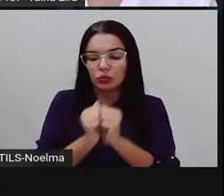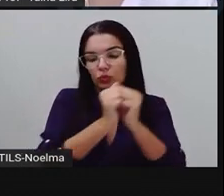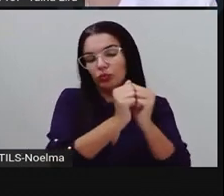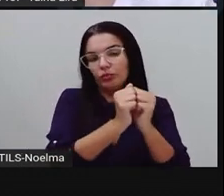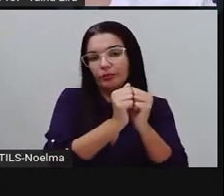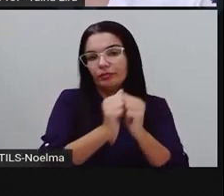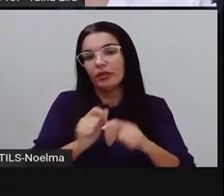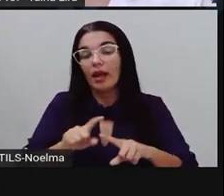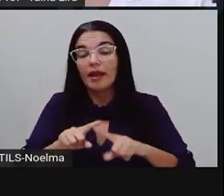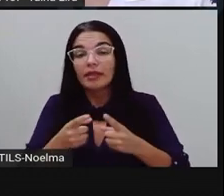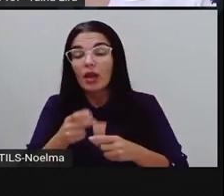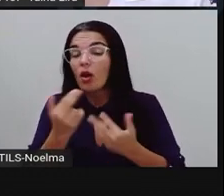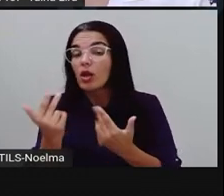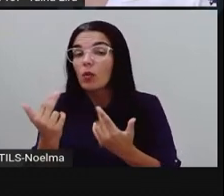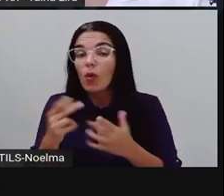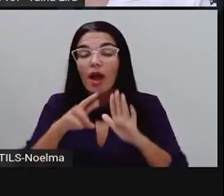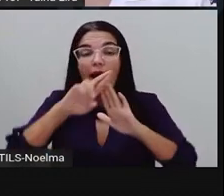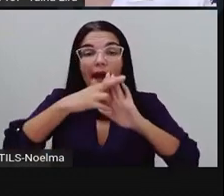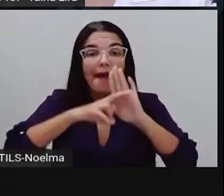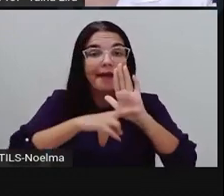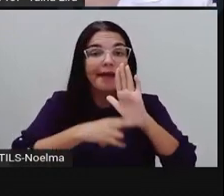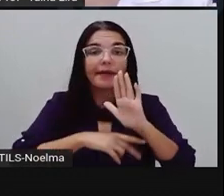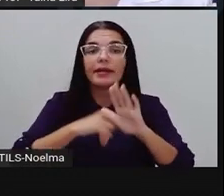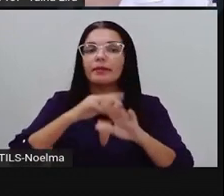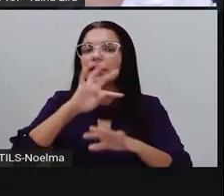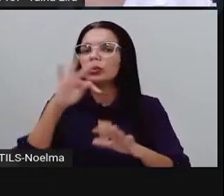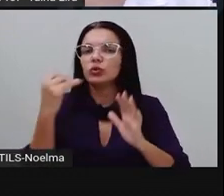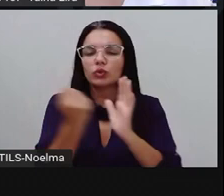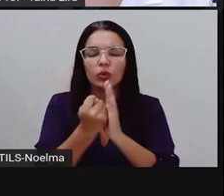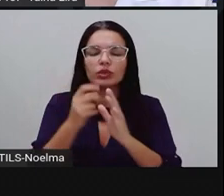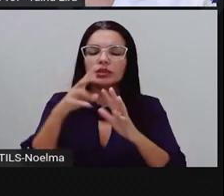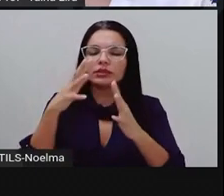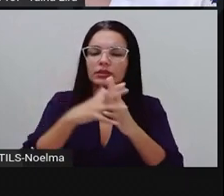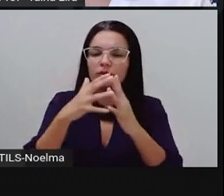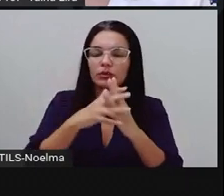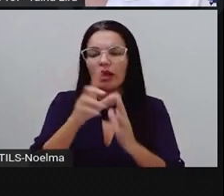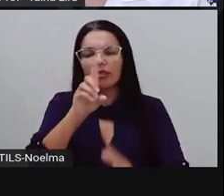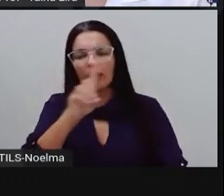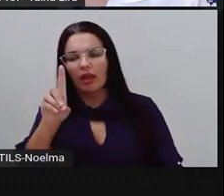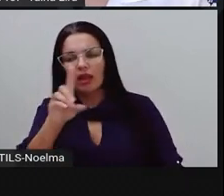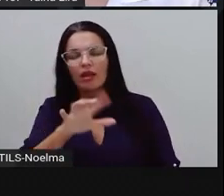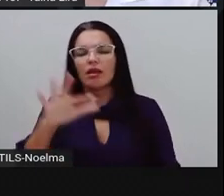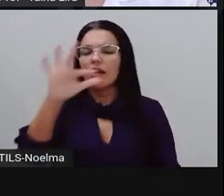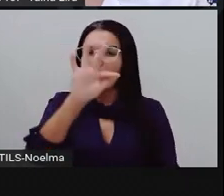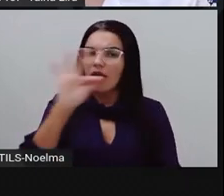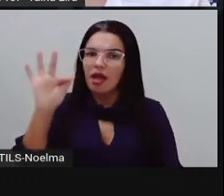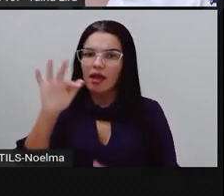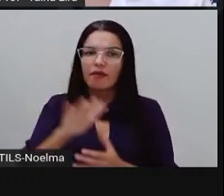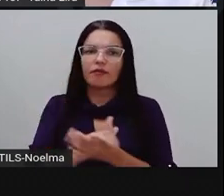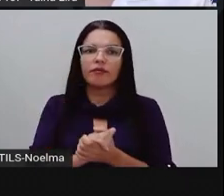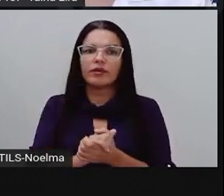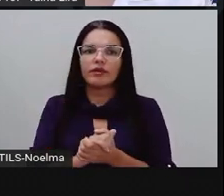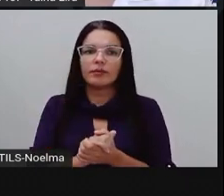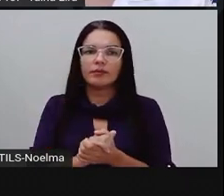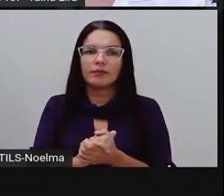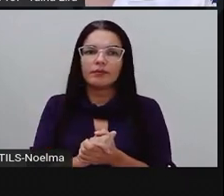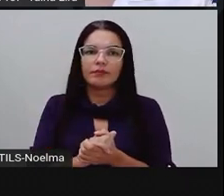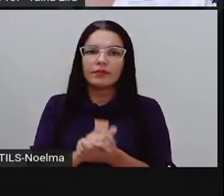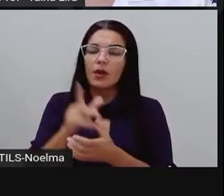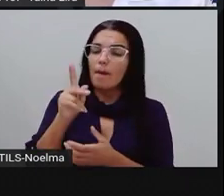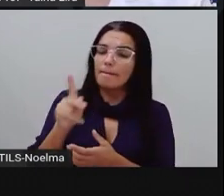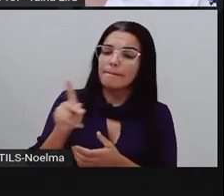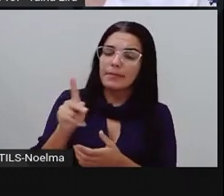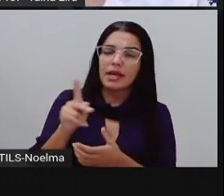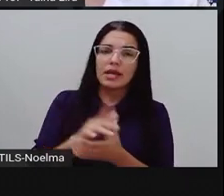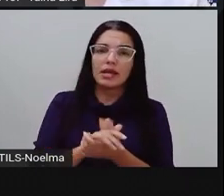E a mesma regrinha vai valer aí, ó, pra letra D, a letra Fê, o